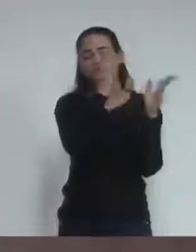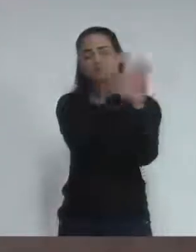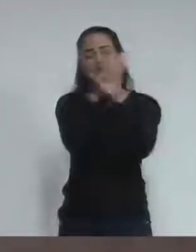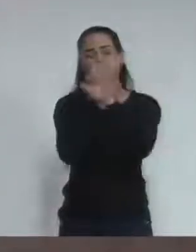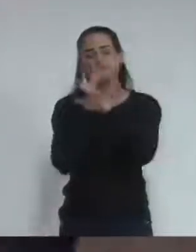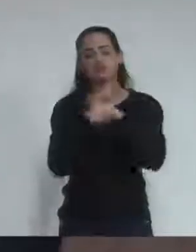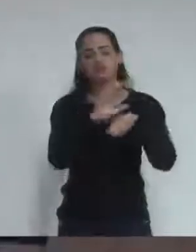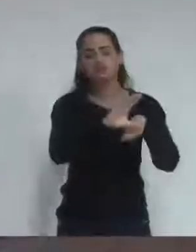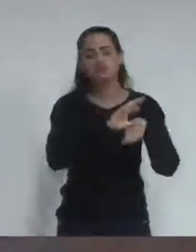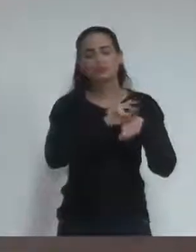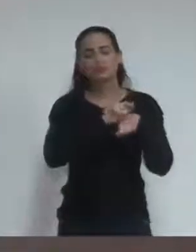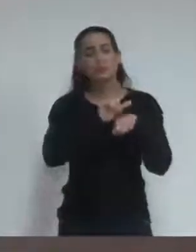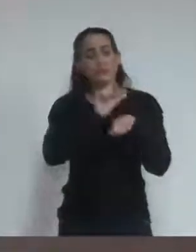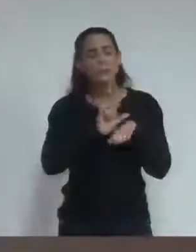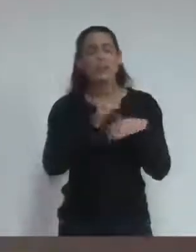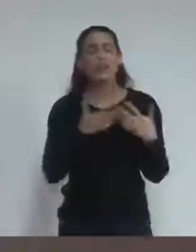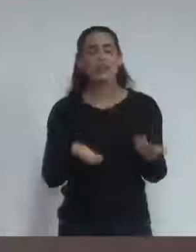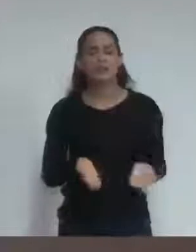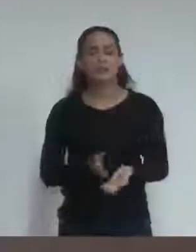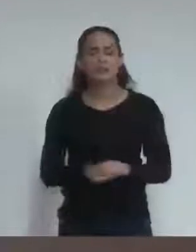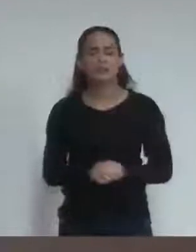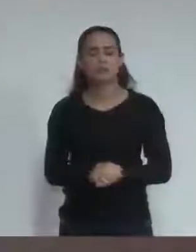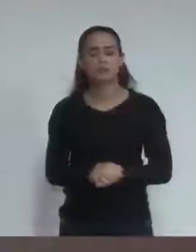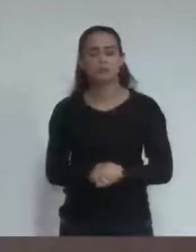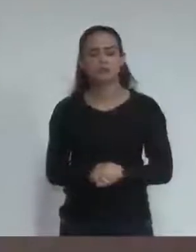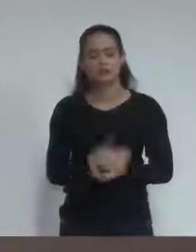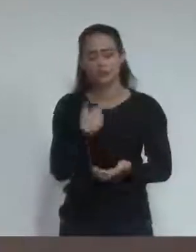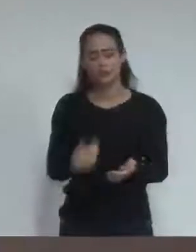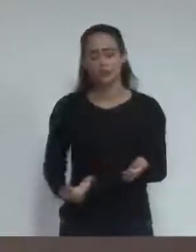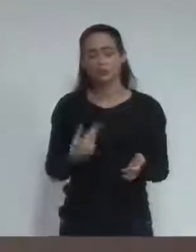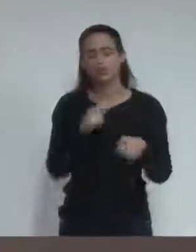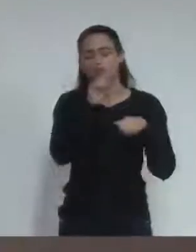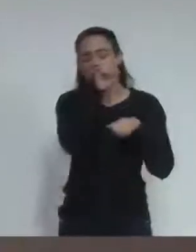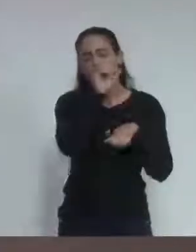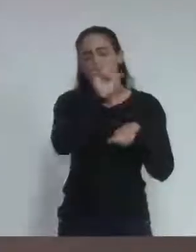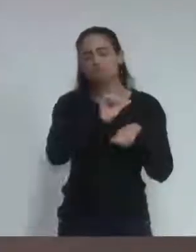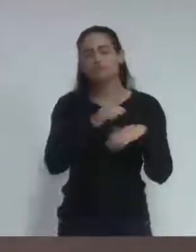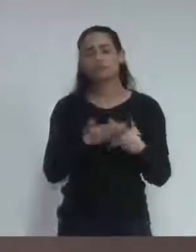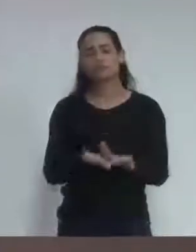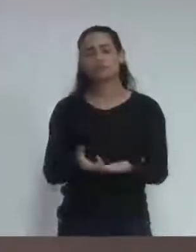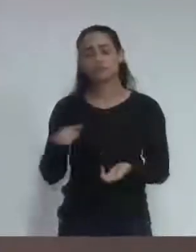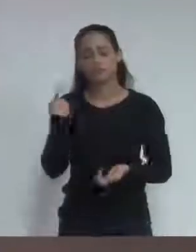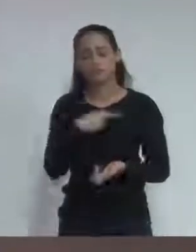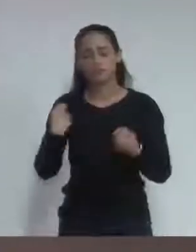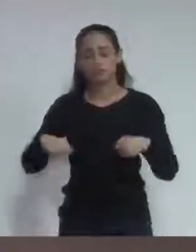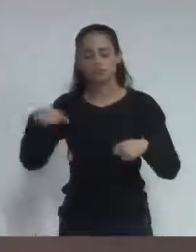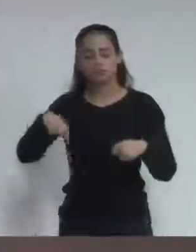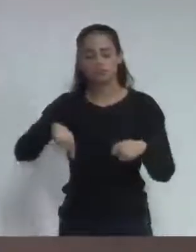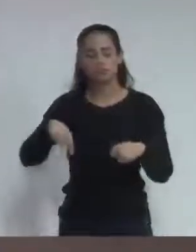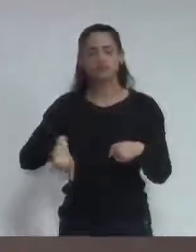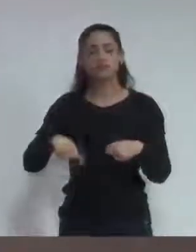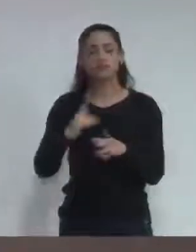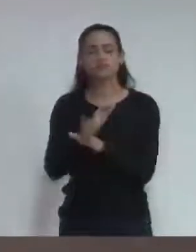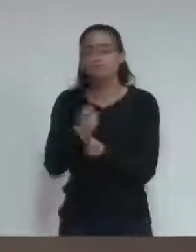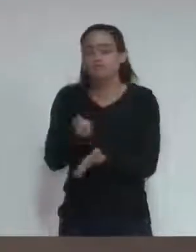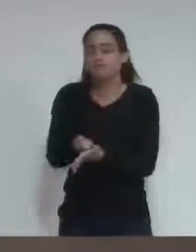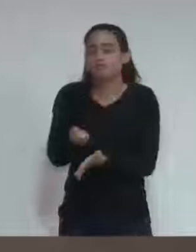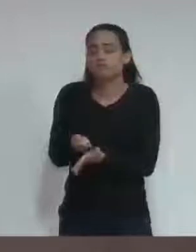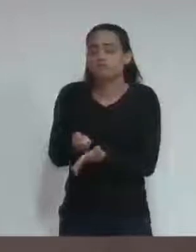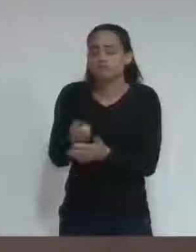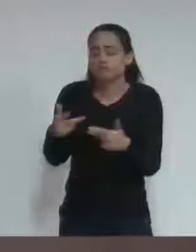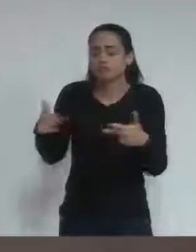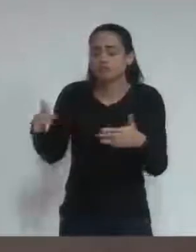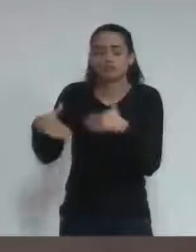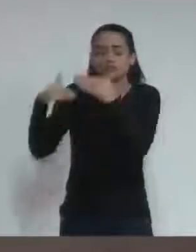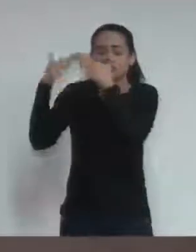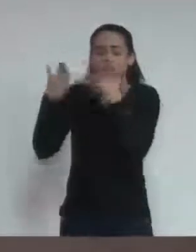misturar alhos com bulgalhos. Vamos comparar coisas iguais. E nós temos que cobrar na nossa cidade, porque nós somos a 18ª do